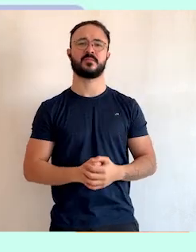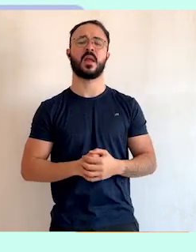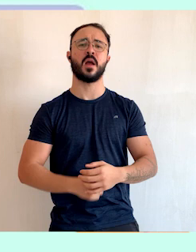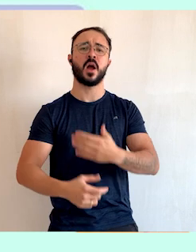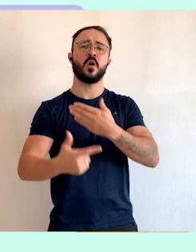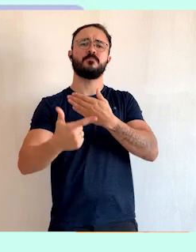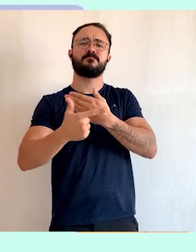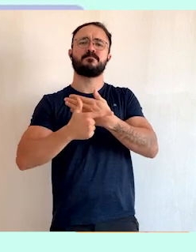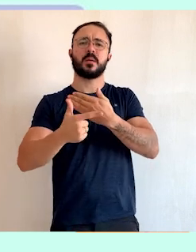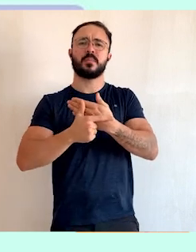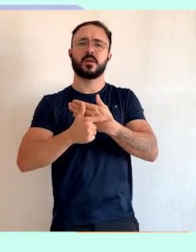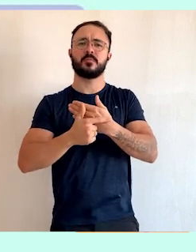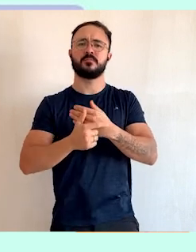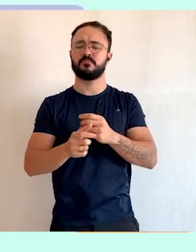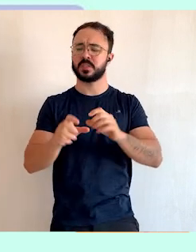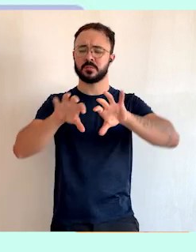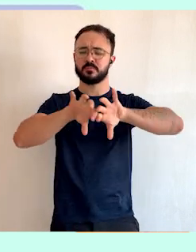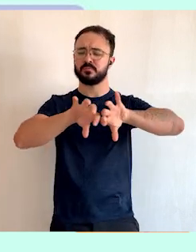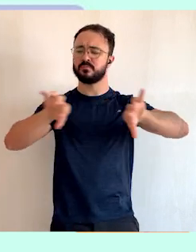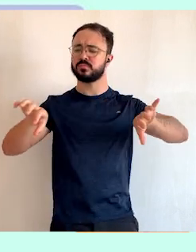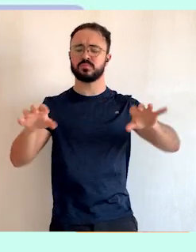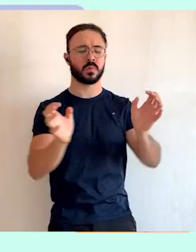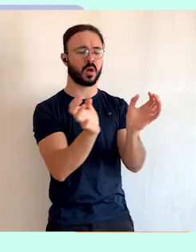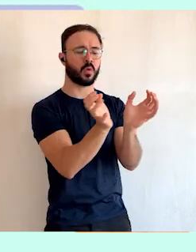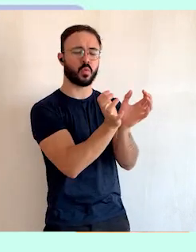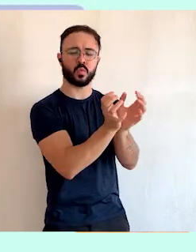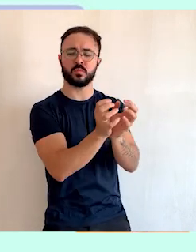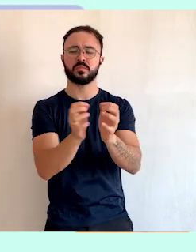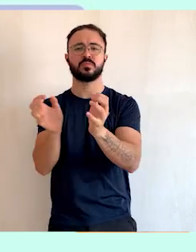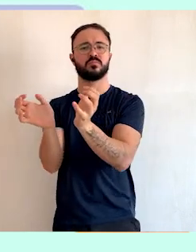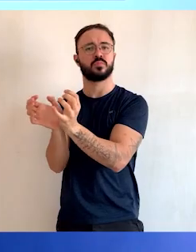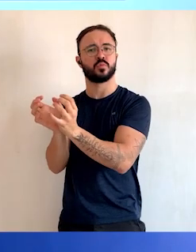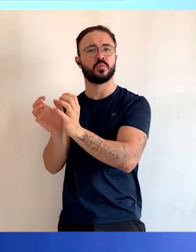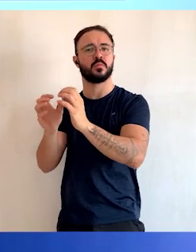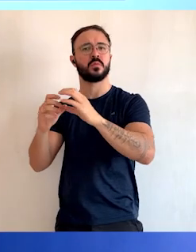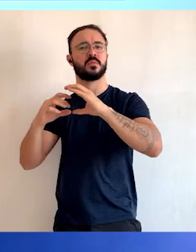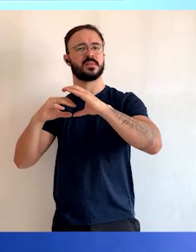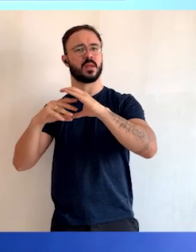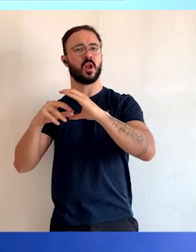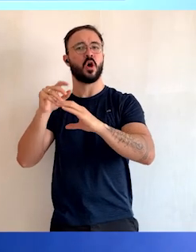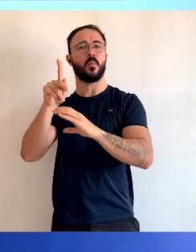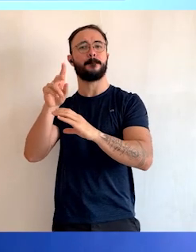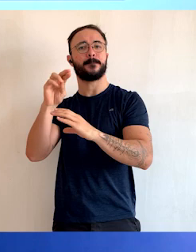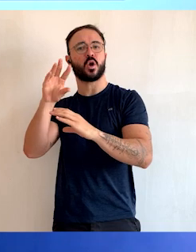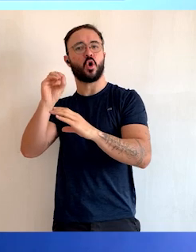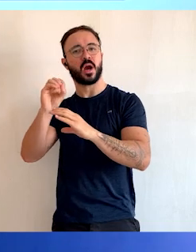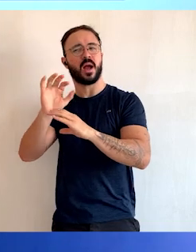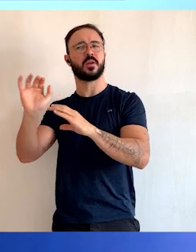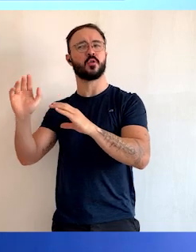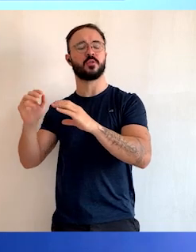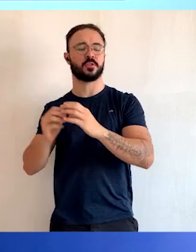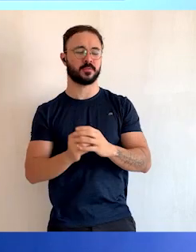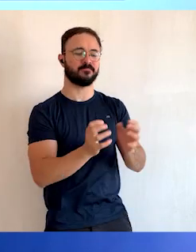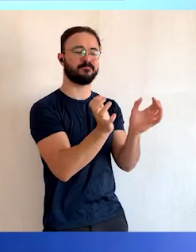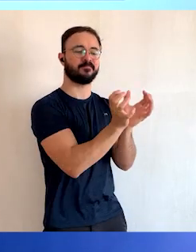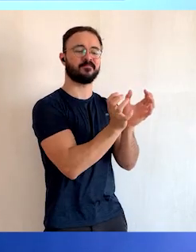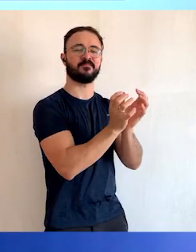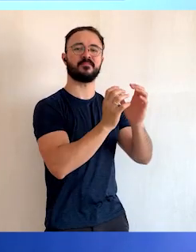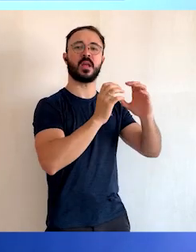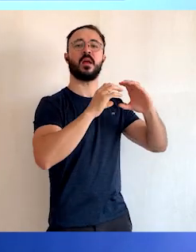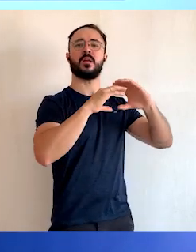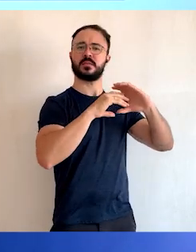das células, procariontes, animais, vegetais e de outros seres vivos serão